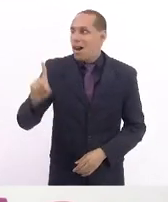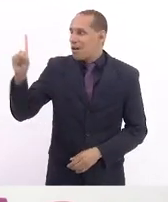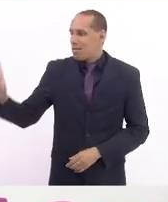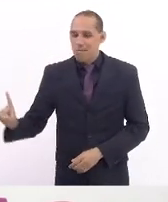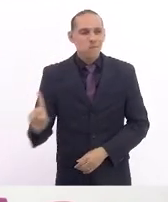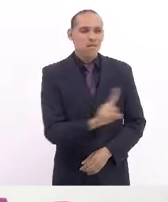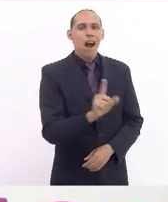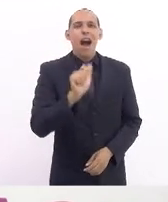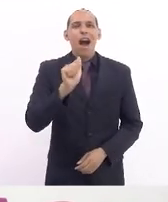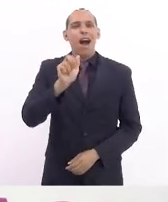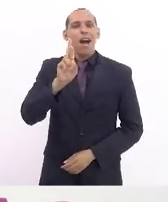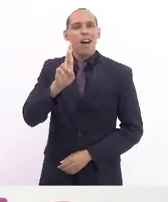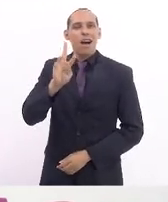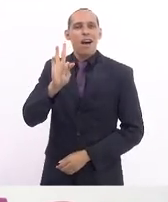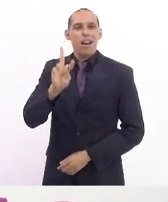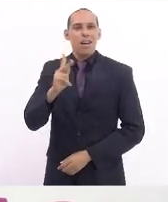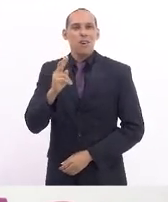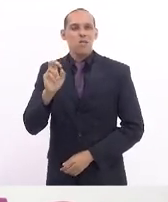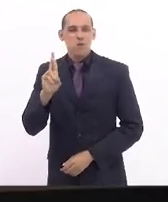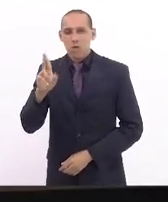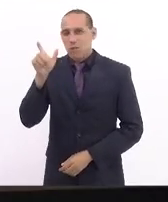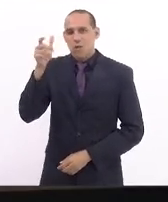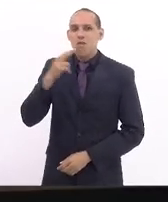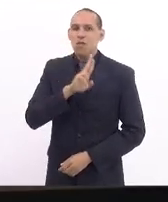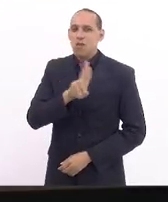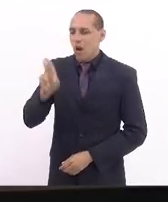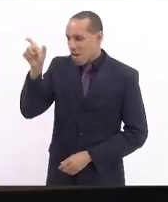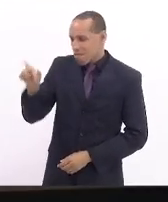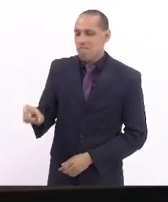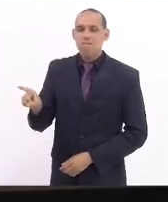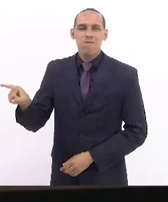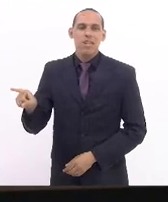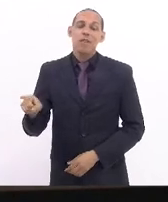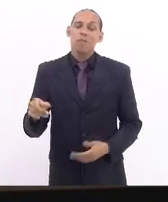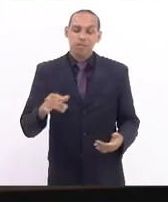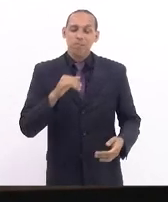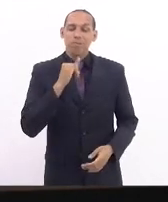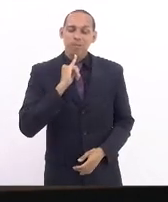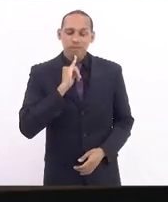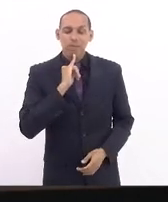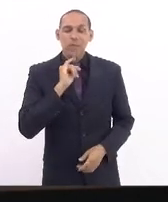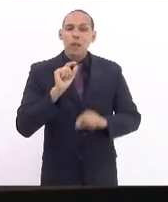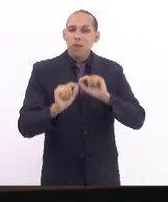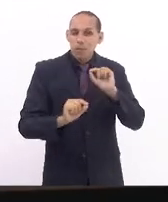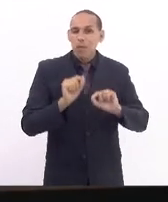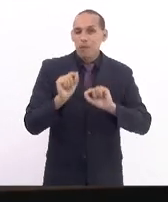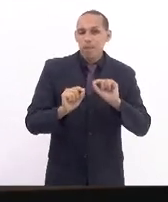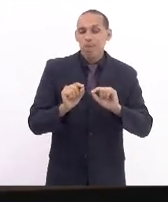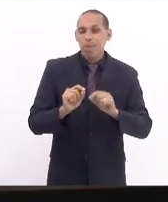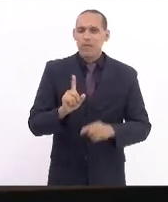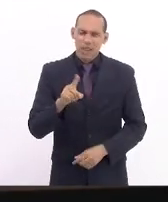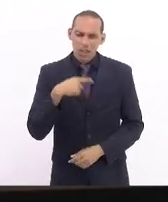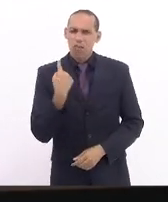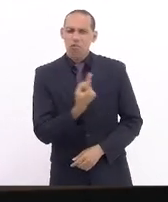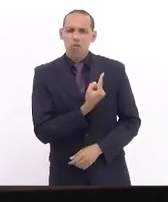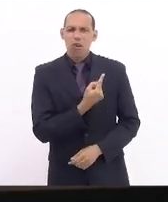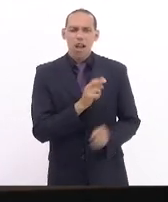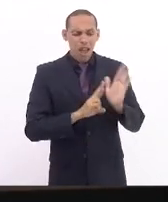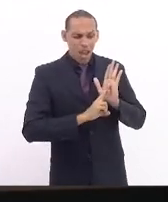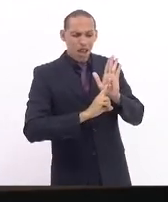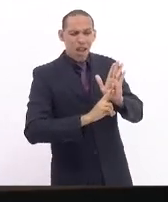Arthur o nome dele. Infelizmente, né, deputados, a gente vê o seguinte, a gente foi tão mal